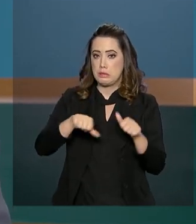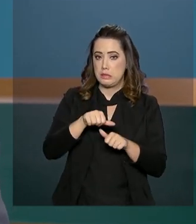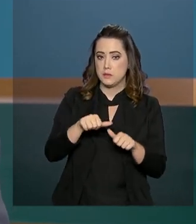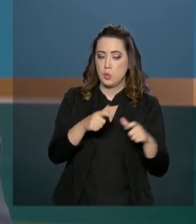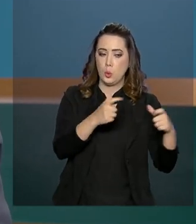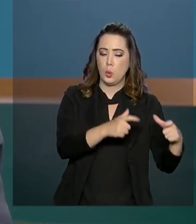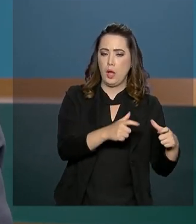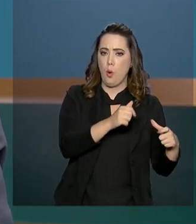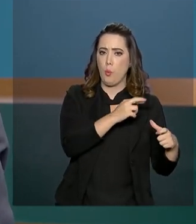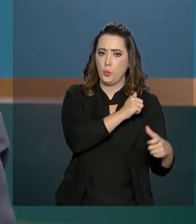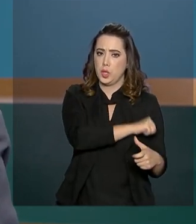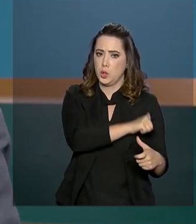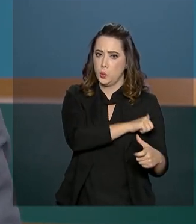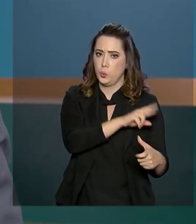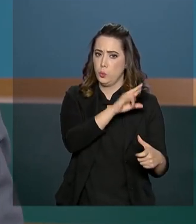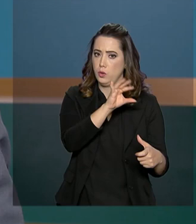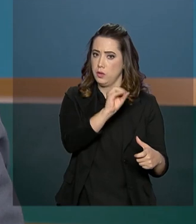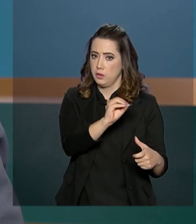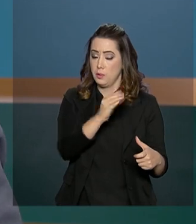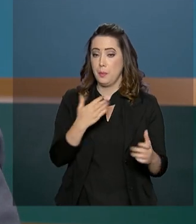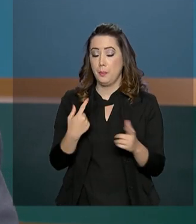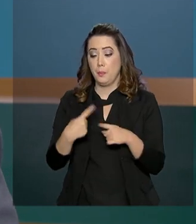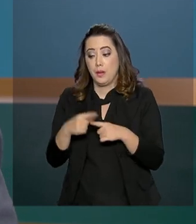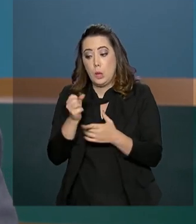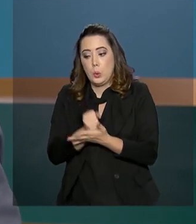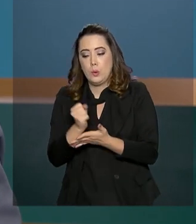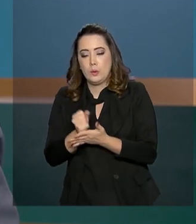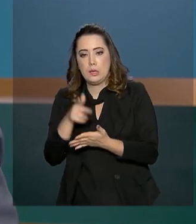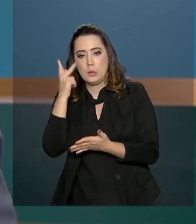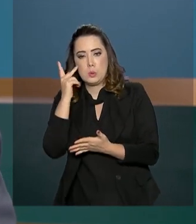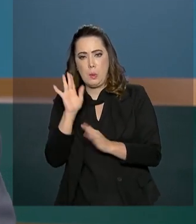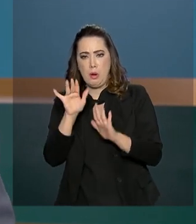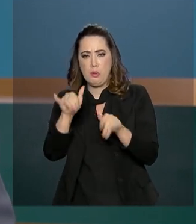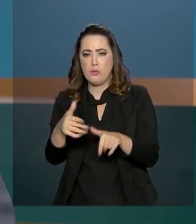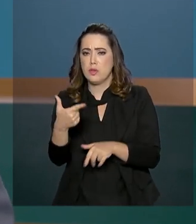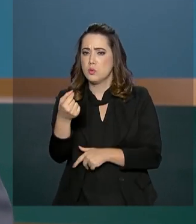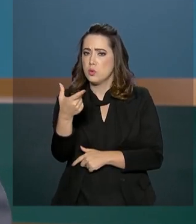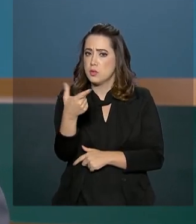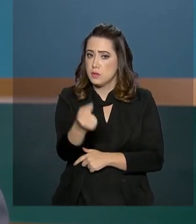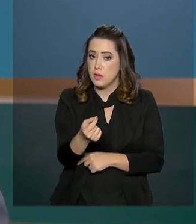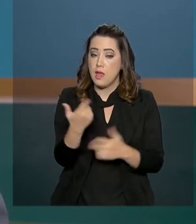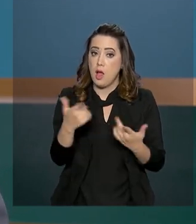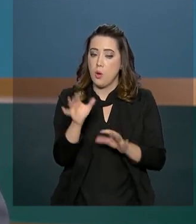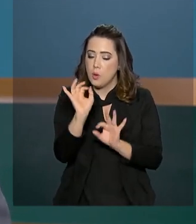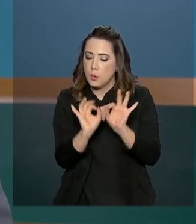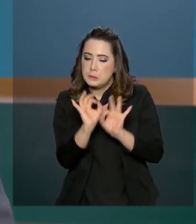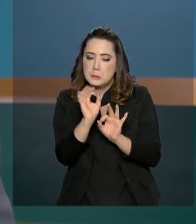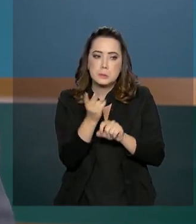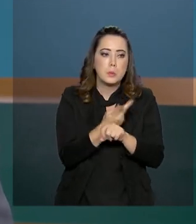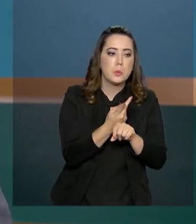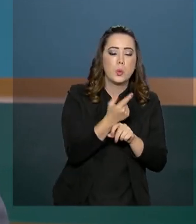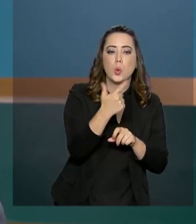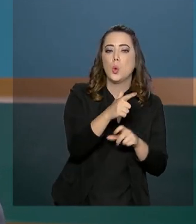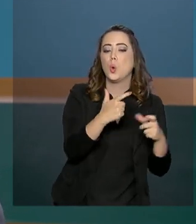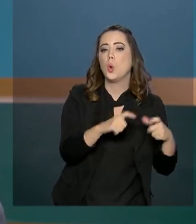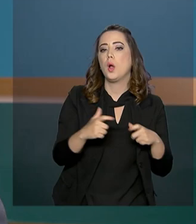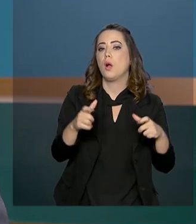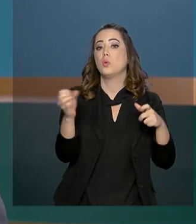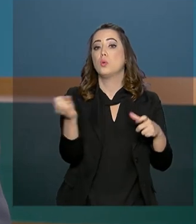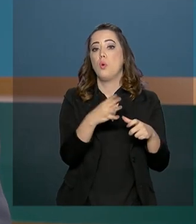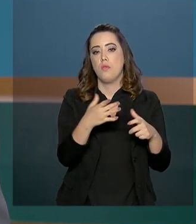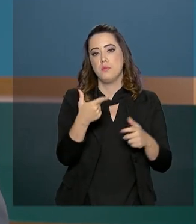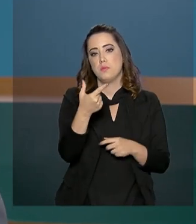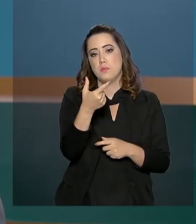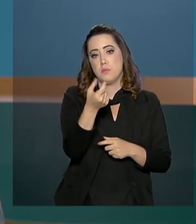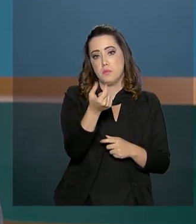O contrato com a capital paulista termina em 2020 e os organizadores procuram um novo local para 2021. A ideia é